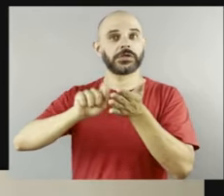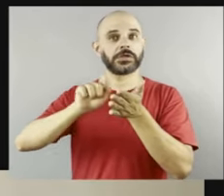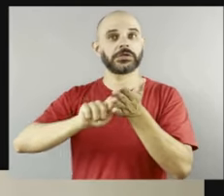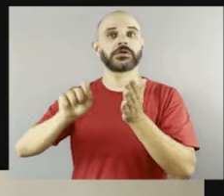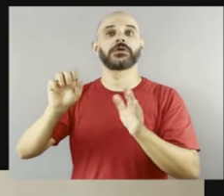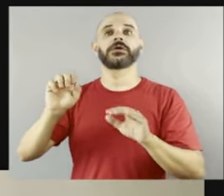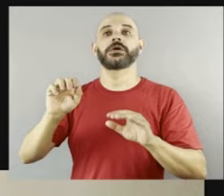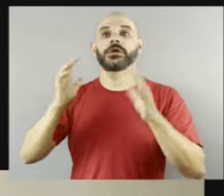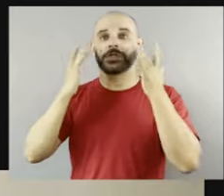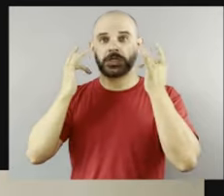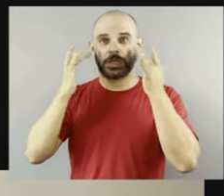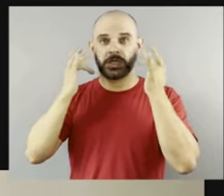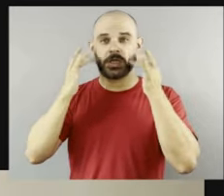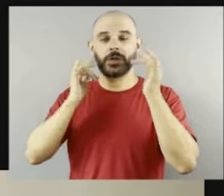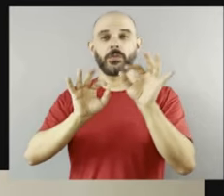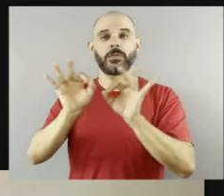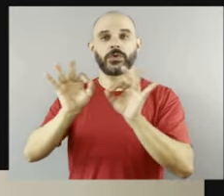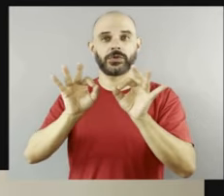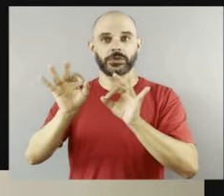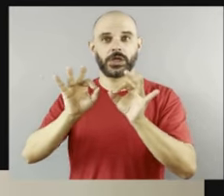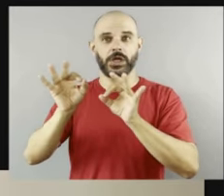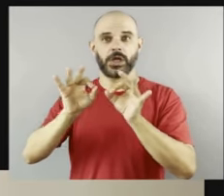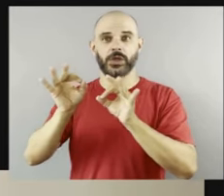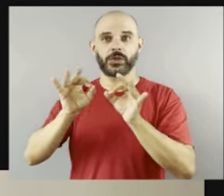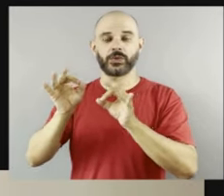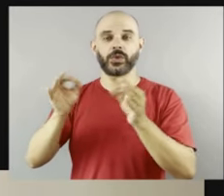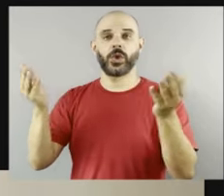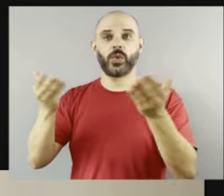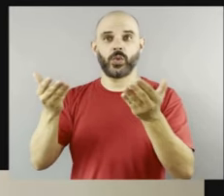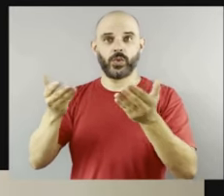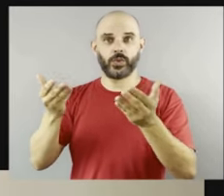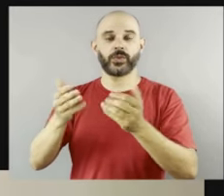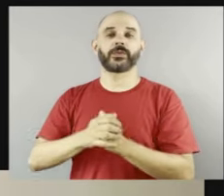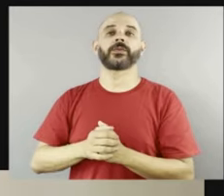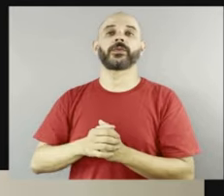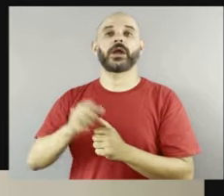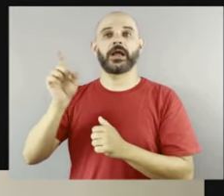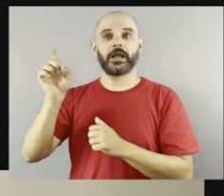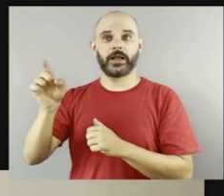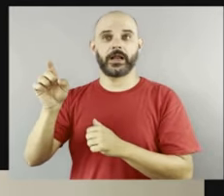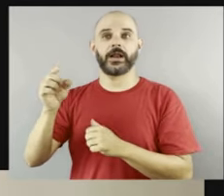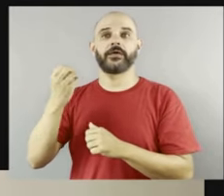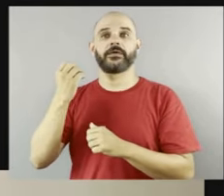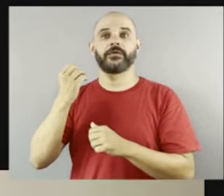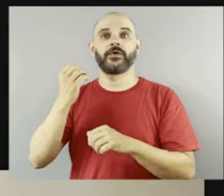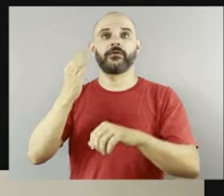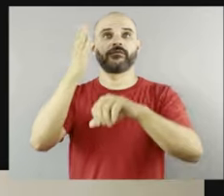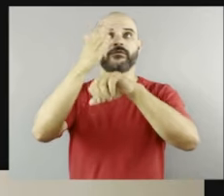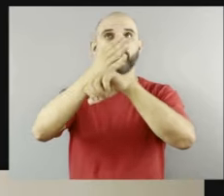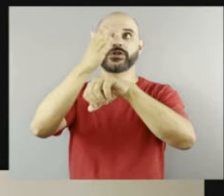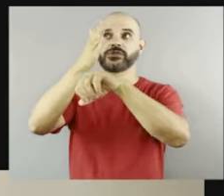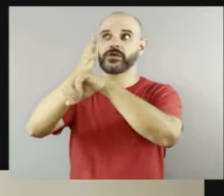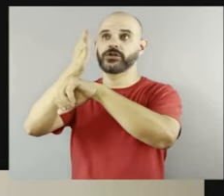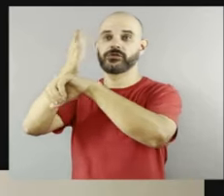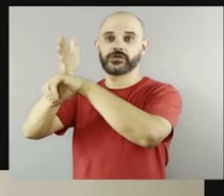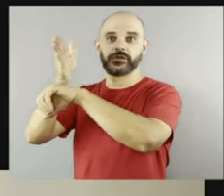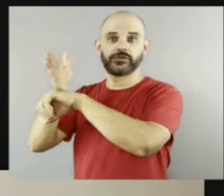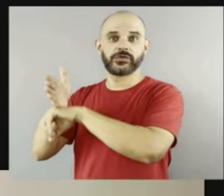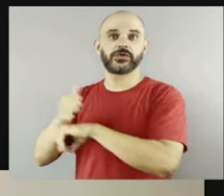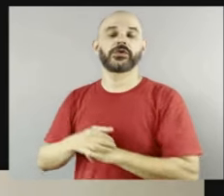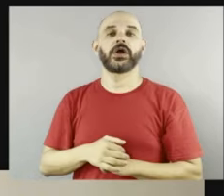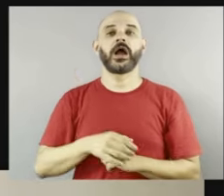né? Que ela está em turnê. E que ela fala dos desejos que ela tem como